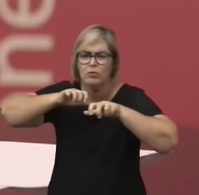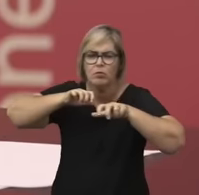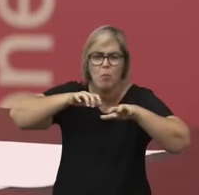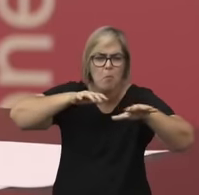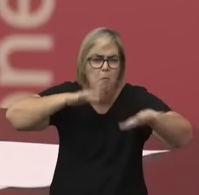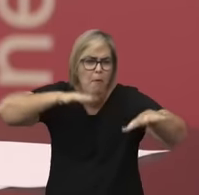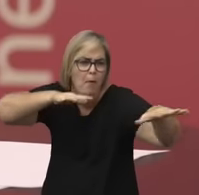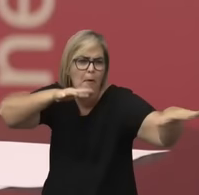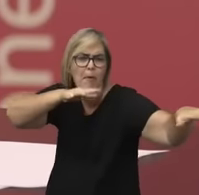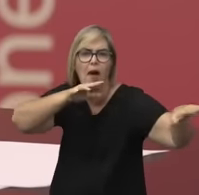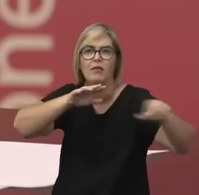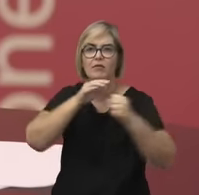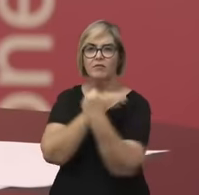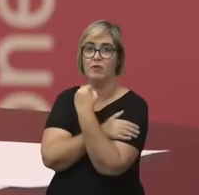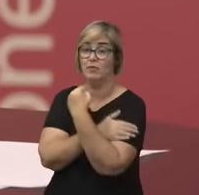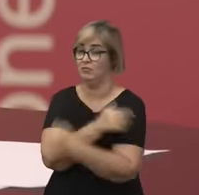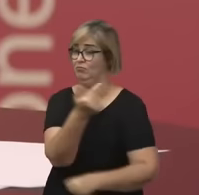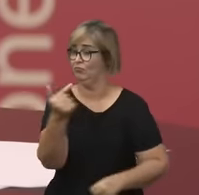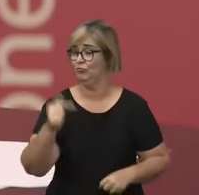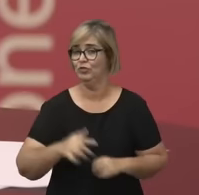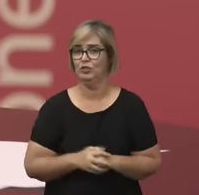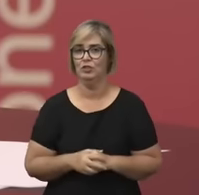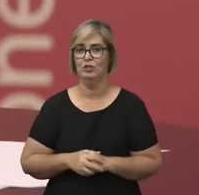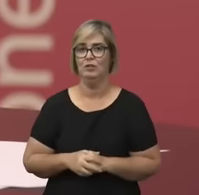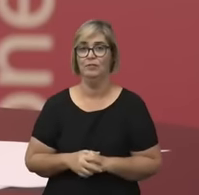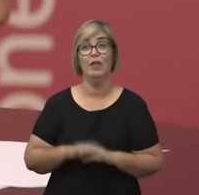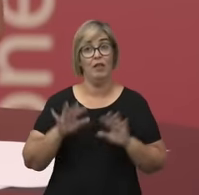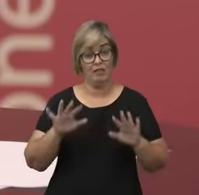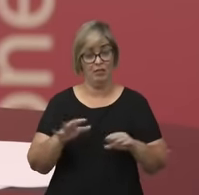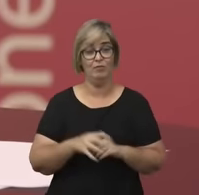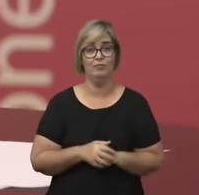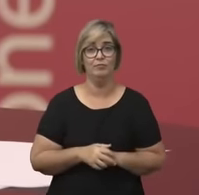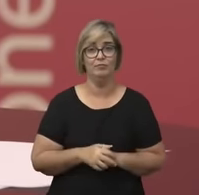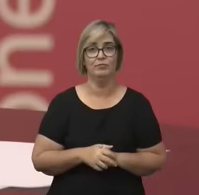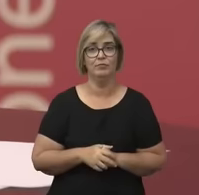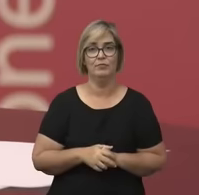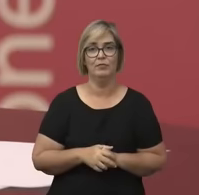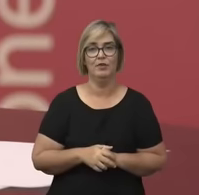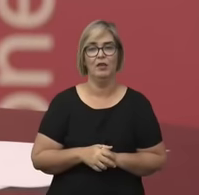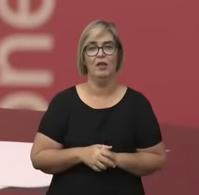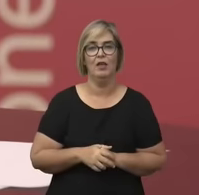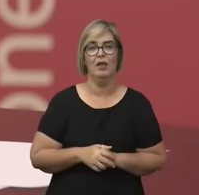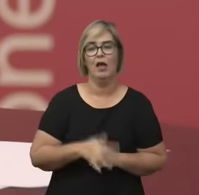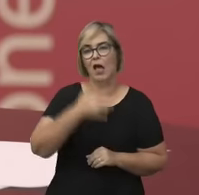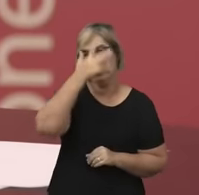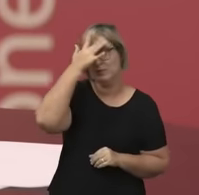E aí, assim, os teóricos, por isso que eu falei de um tempero conceitual,